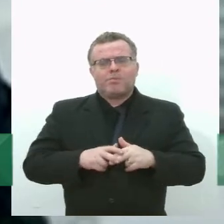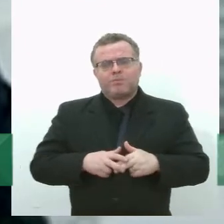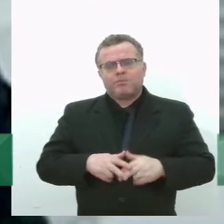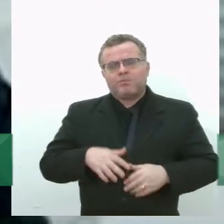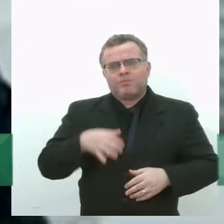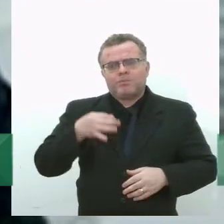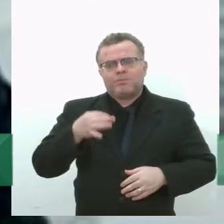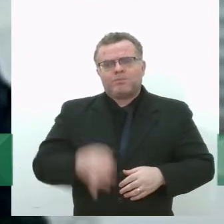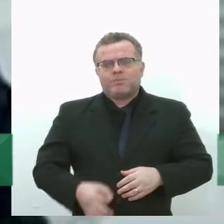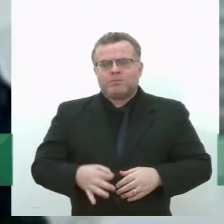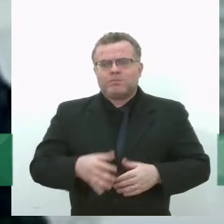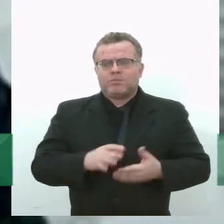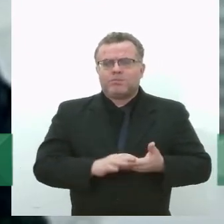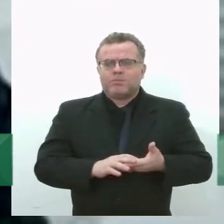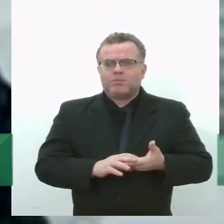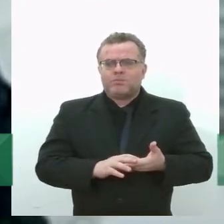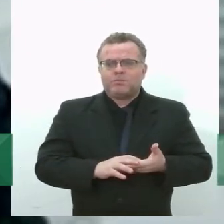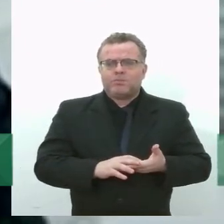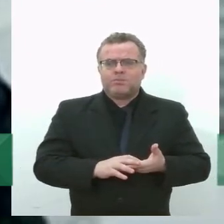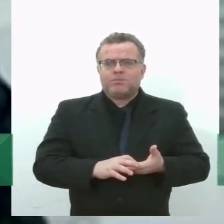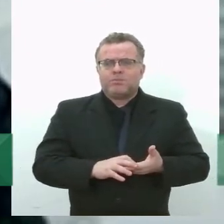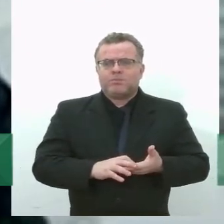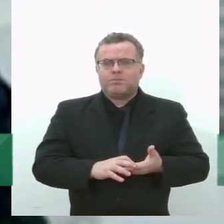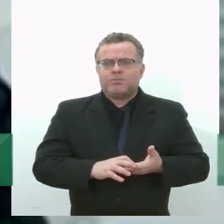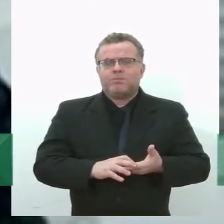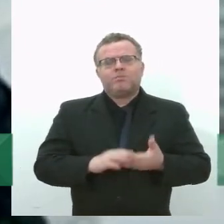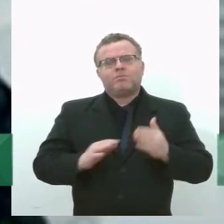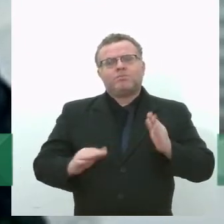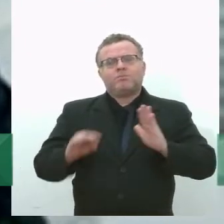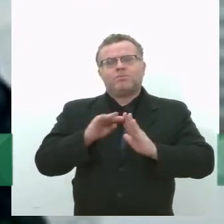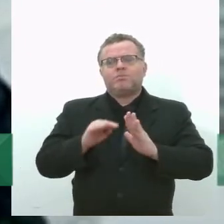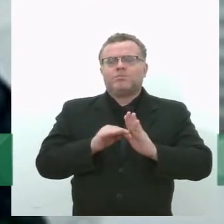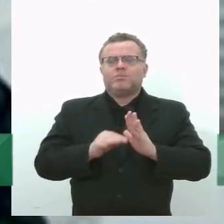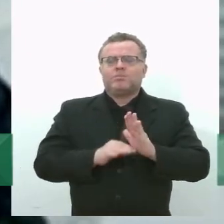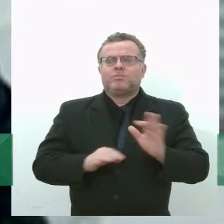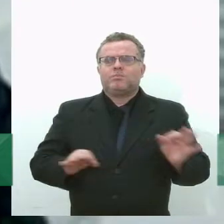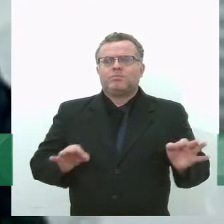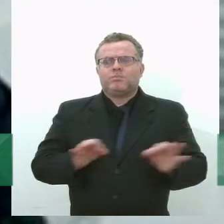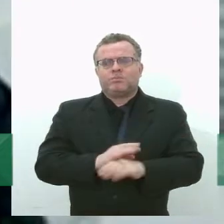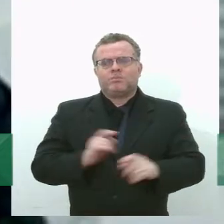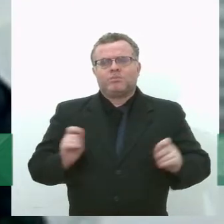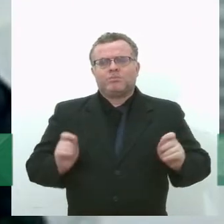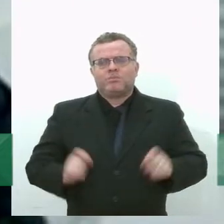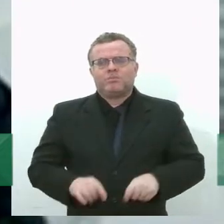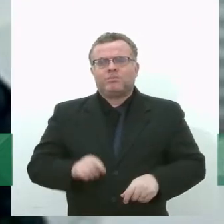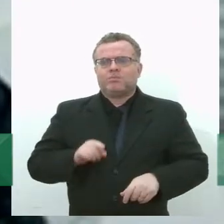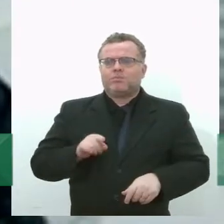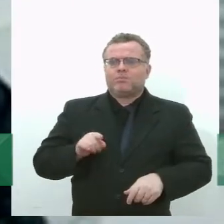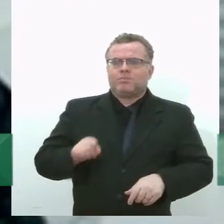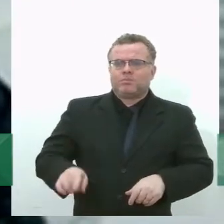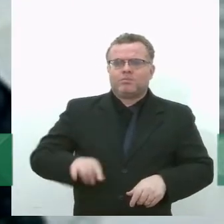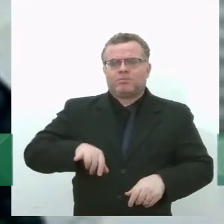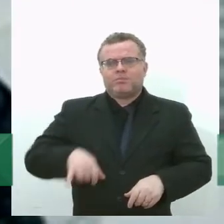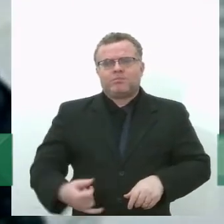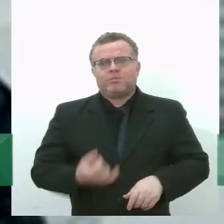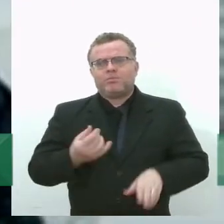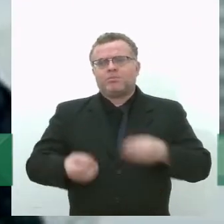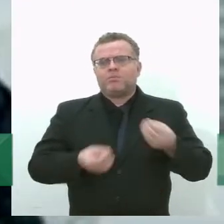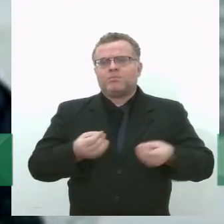está no programa do grupo, esse reaproveitamento de energia.